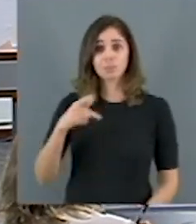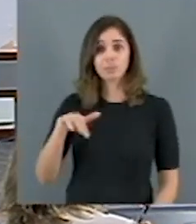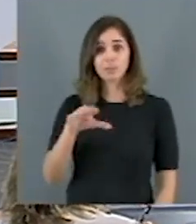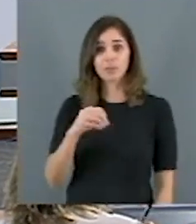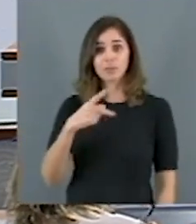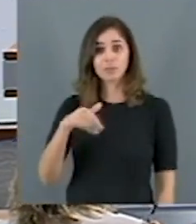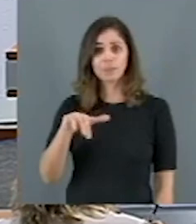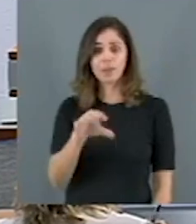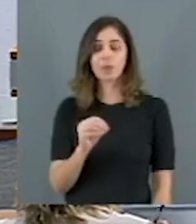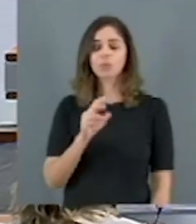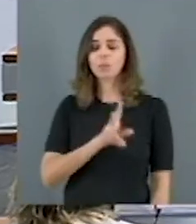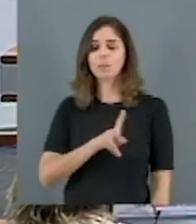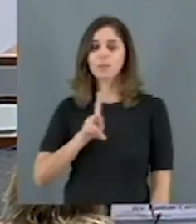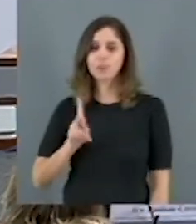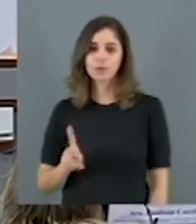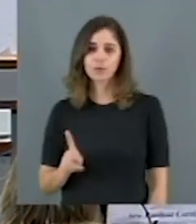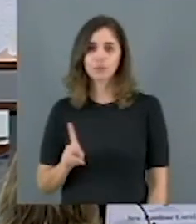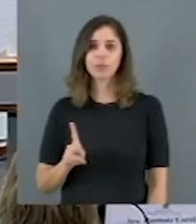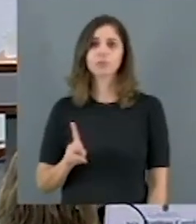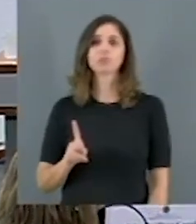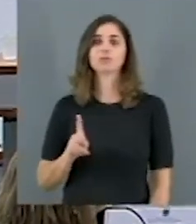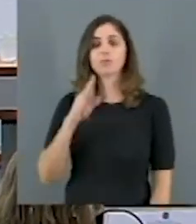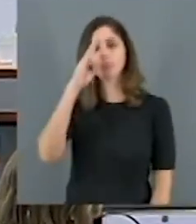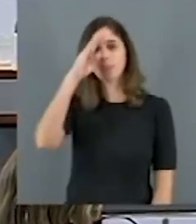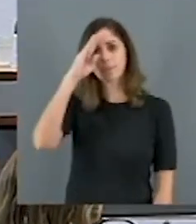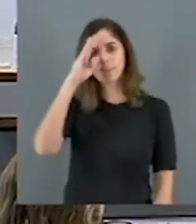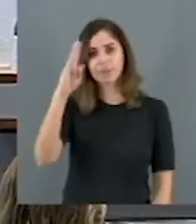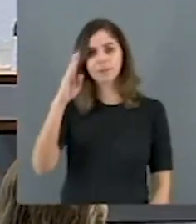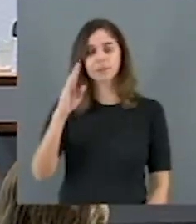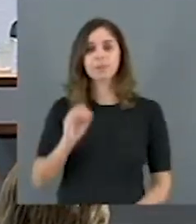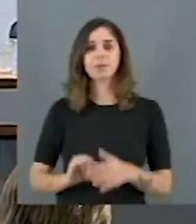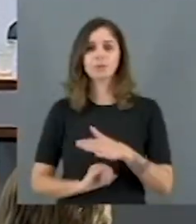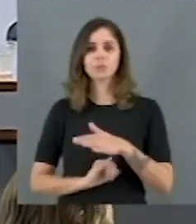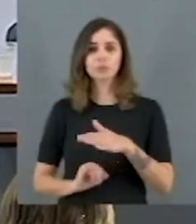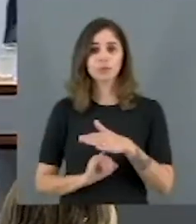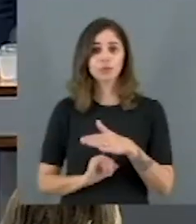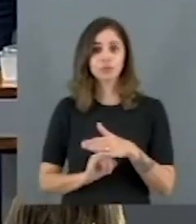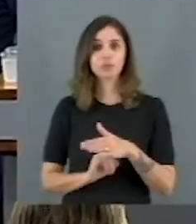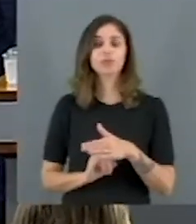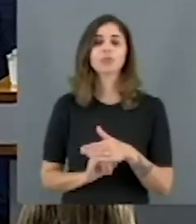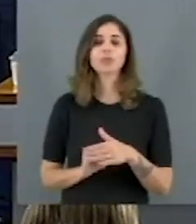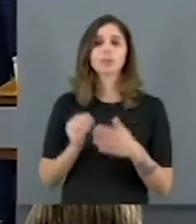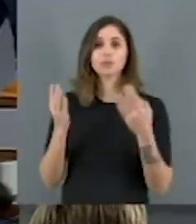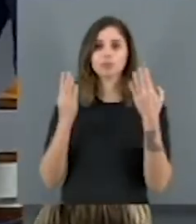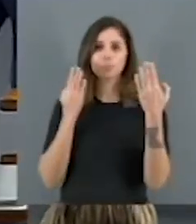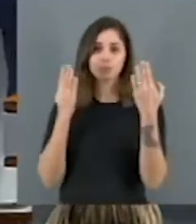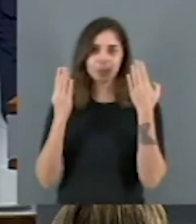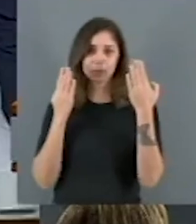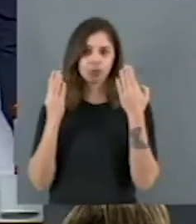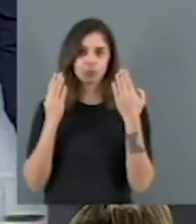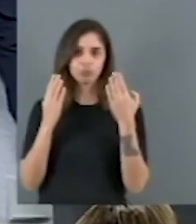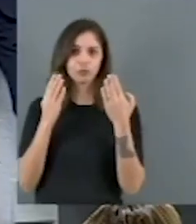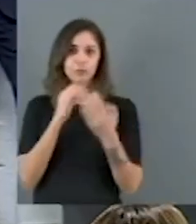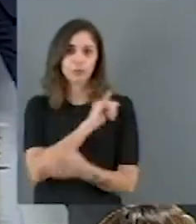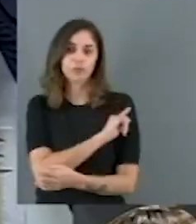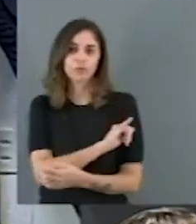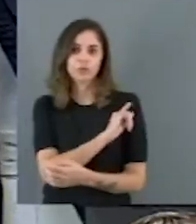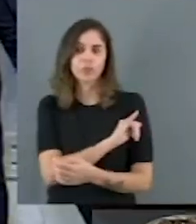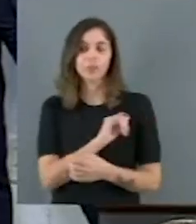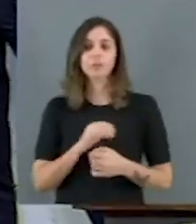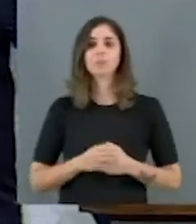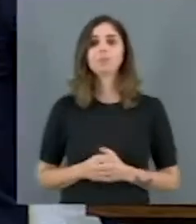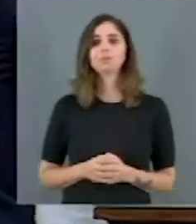titular do Instituto de Psicologia da Universidade Federal do Rio de Janeiro, sou capitão psicólogo da reserva não remunerada